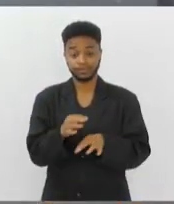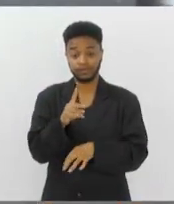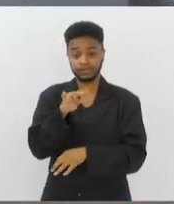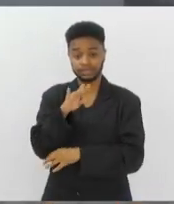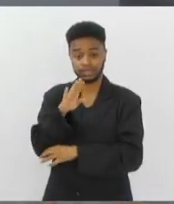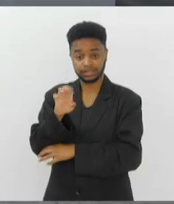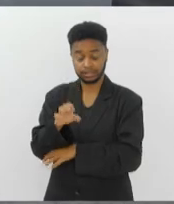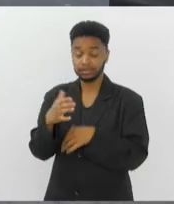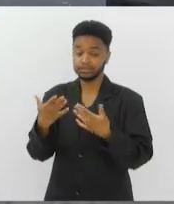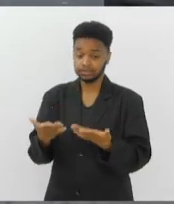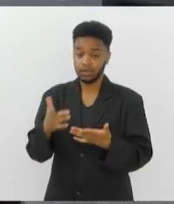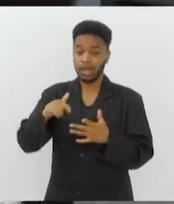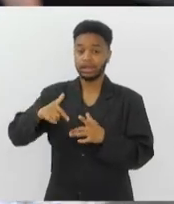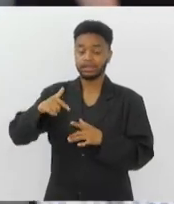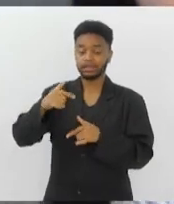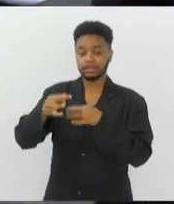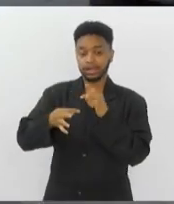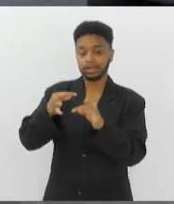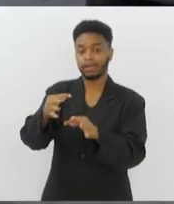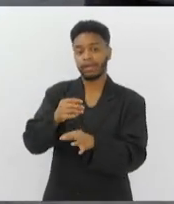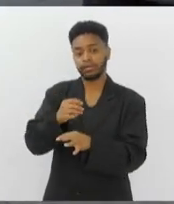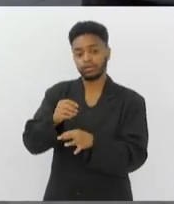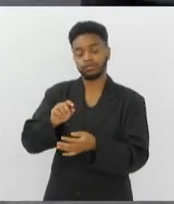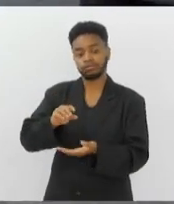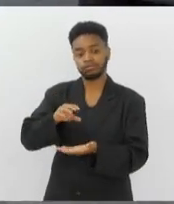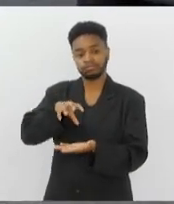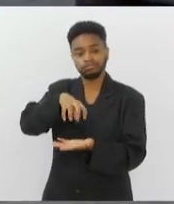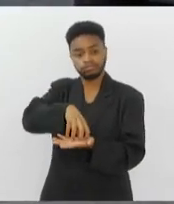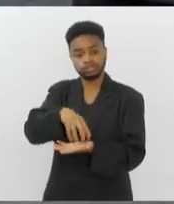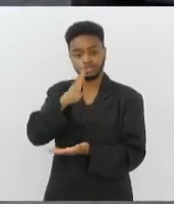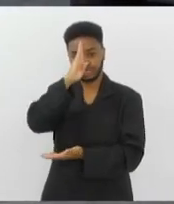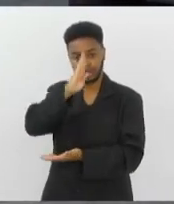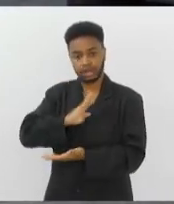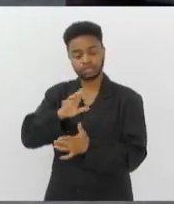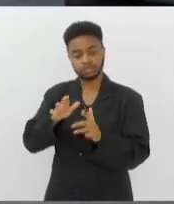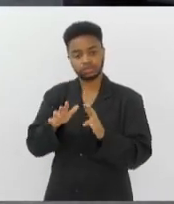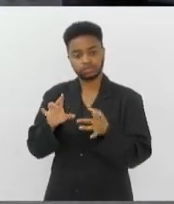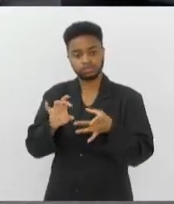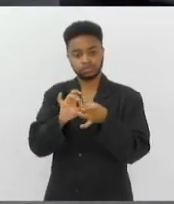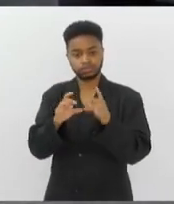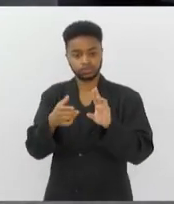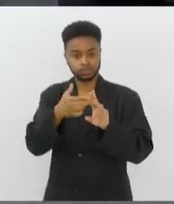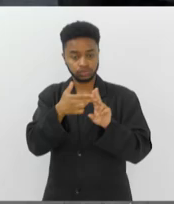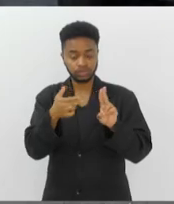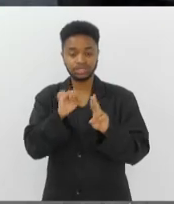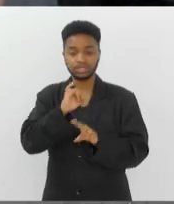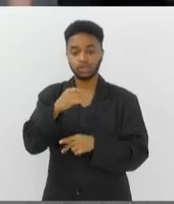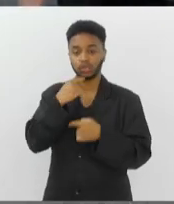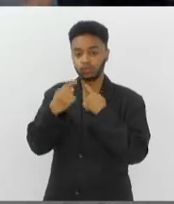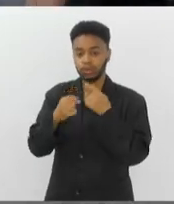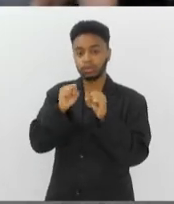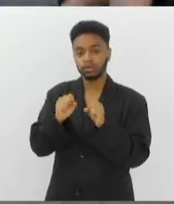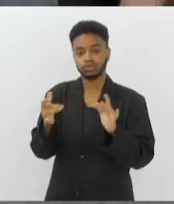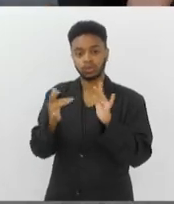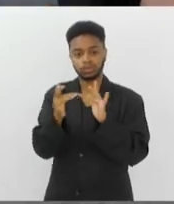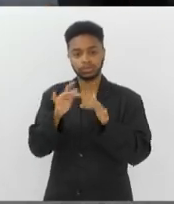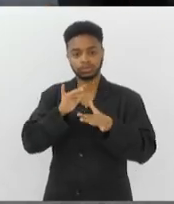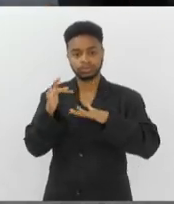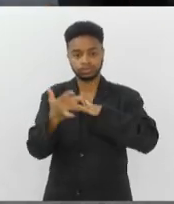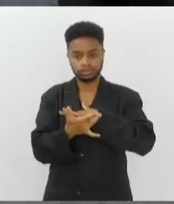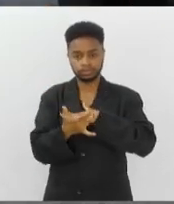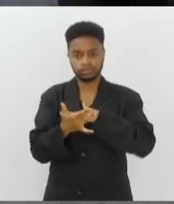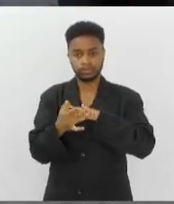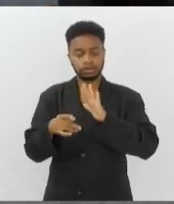Então, é mais um tipo de tratamento realizado gratuitamente através do SUS. Quem tiver alguma dúvida, então, pode entrar em contato através das redes sociais